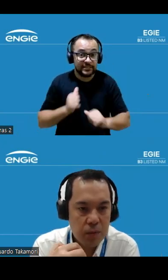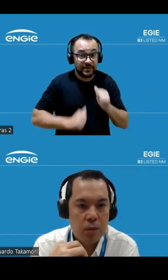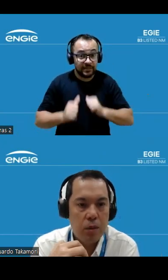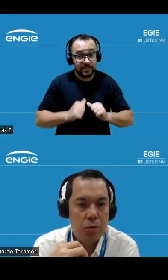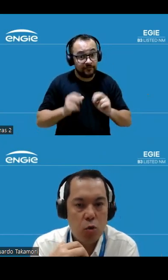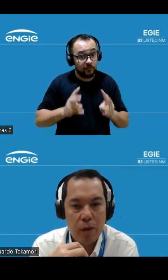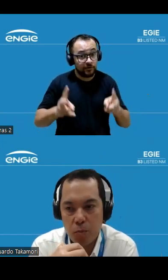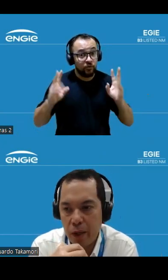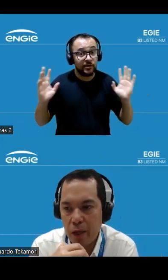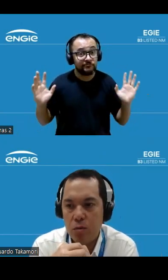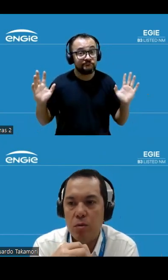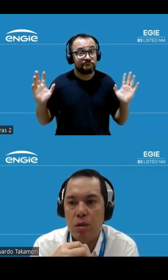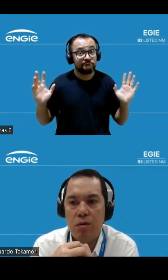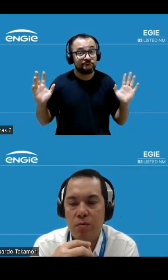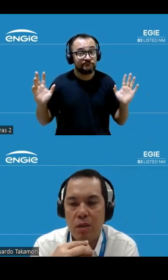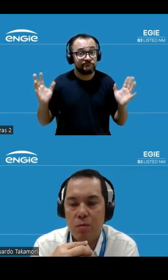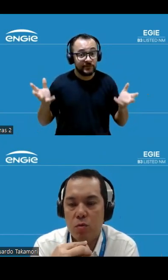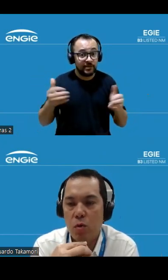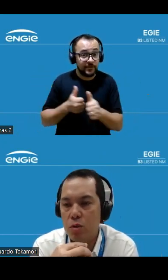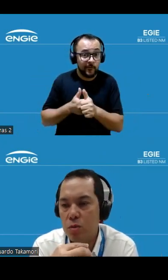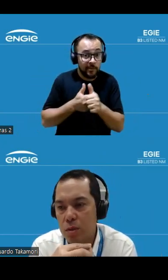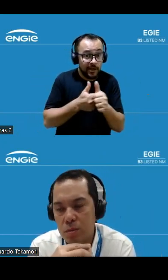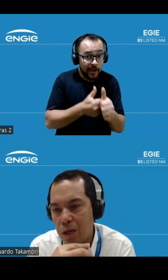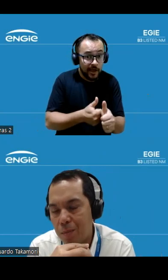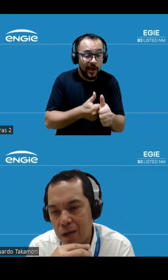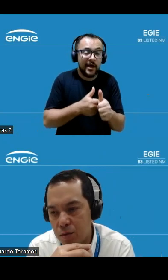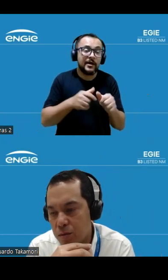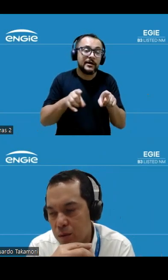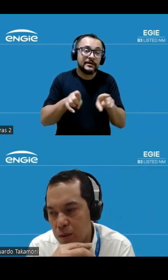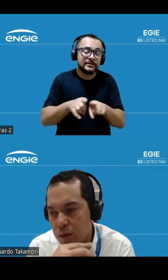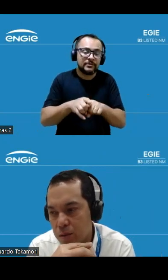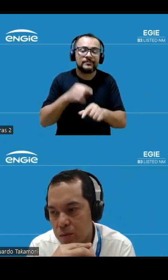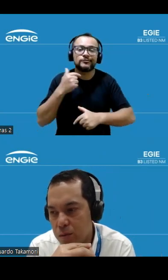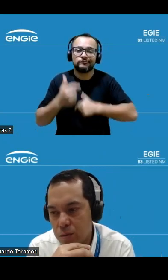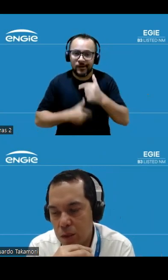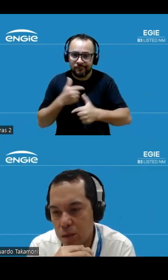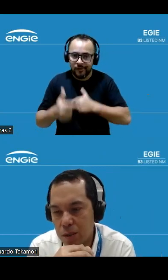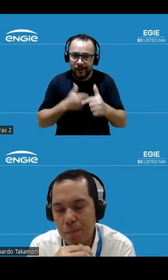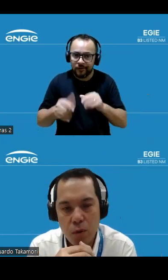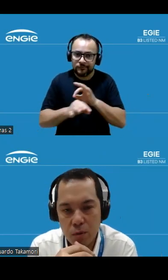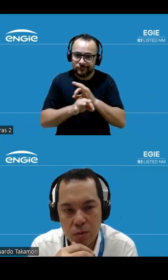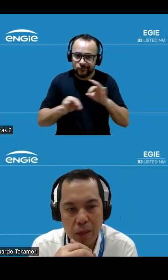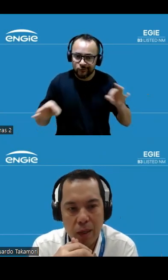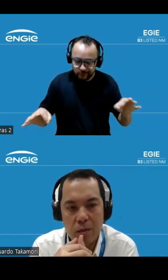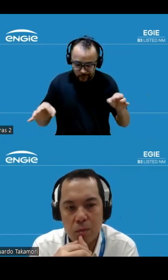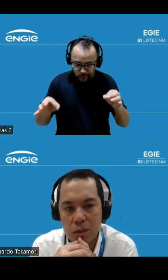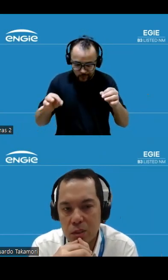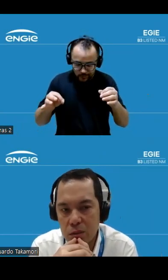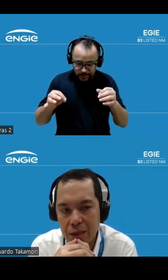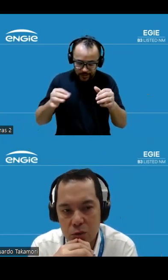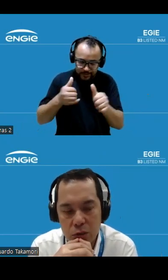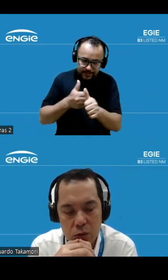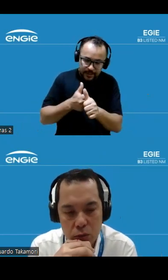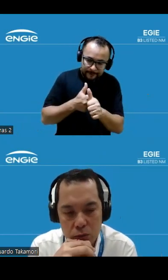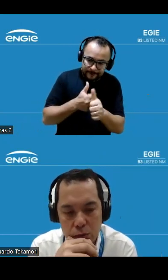temos acompanhado de perto temos um ótimo trabalho de apoio também muitas